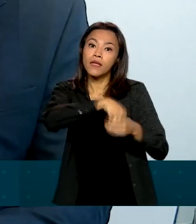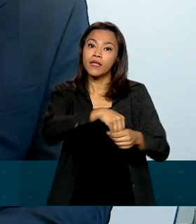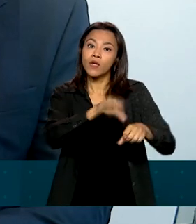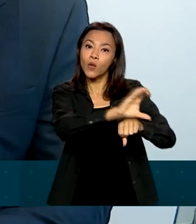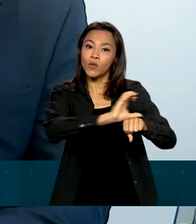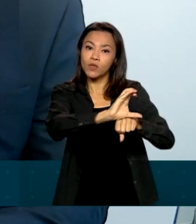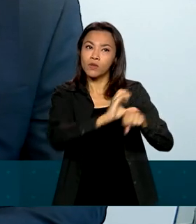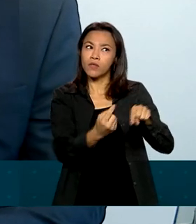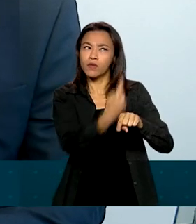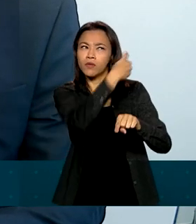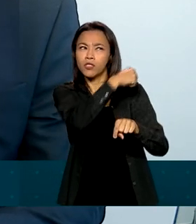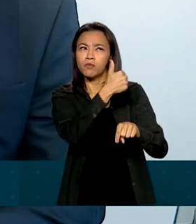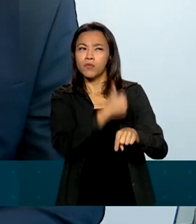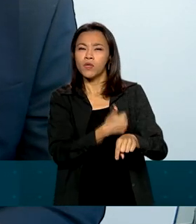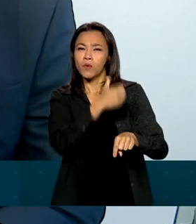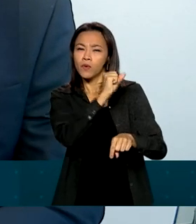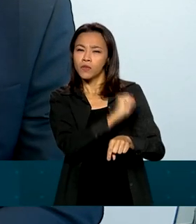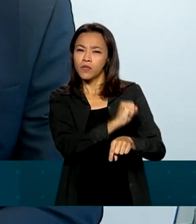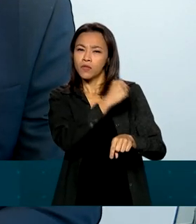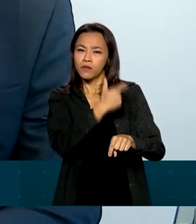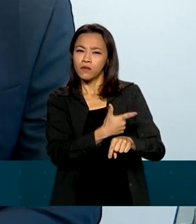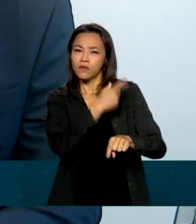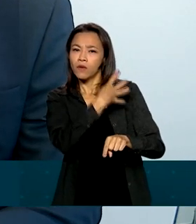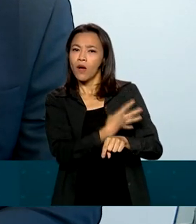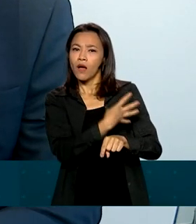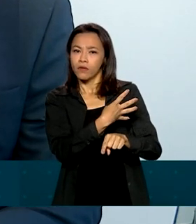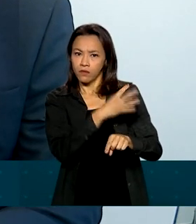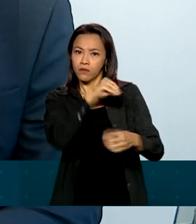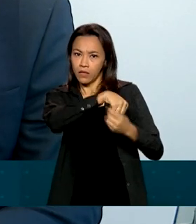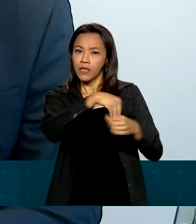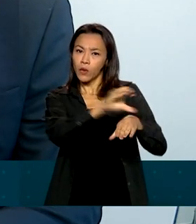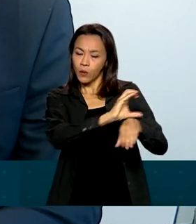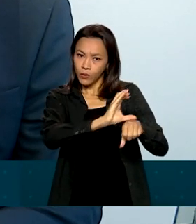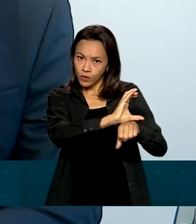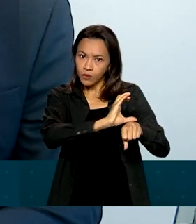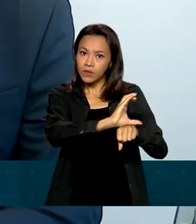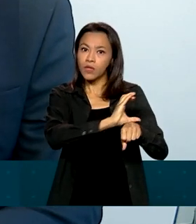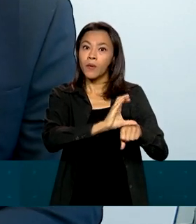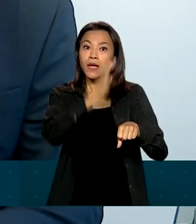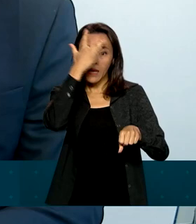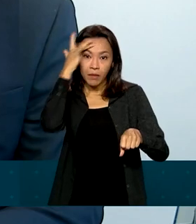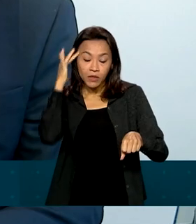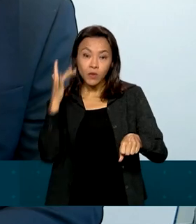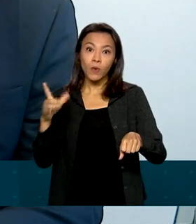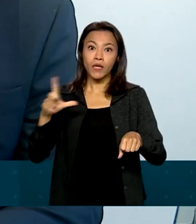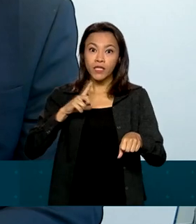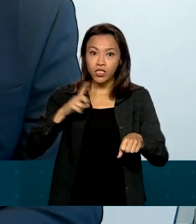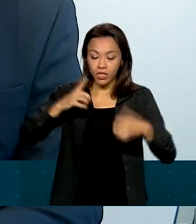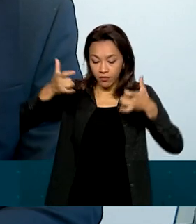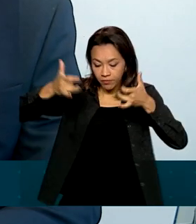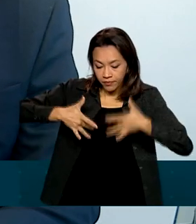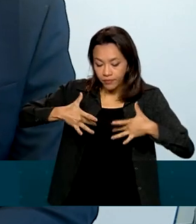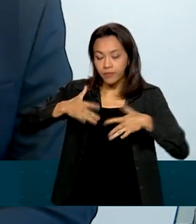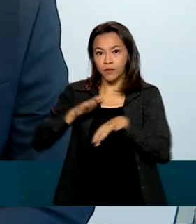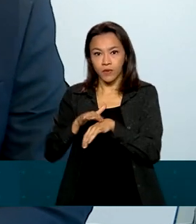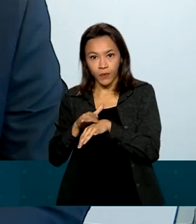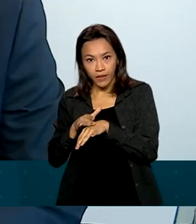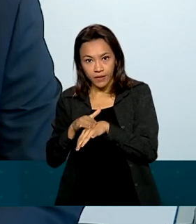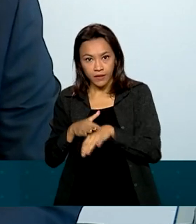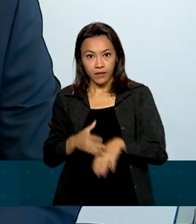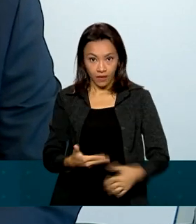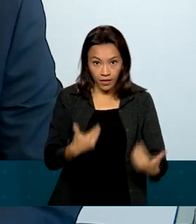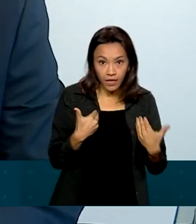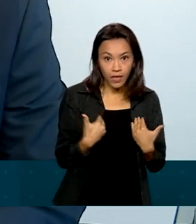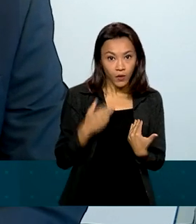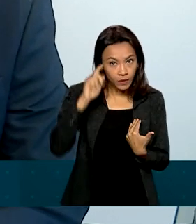1824, que o portador de doença é infectocontagiosa. Eu, negro,